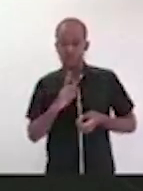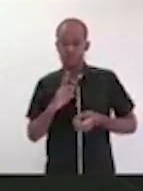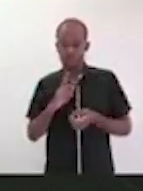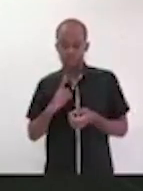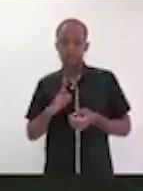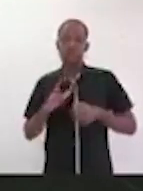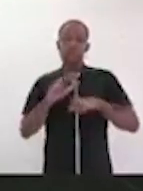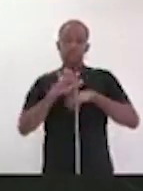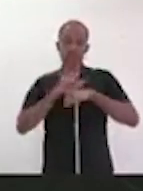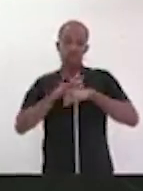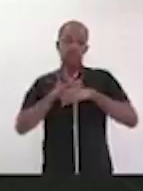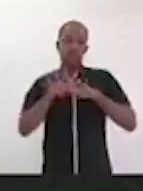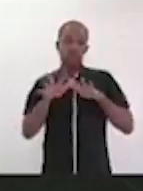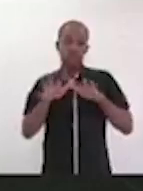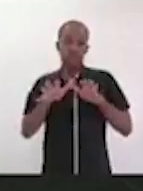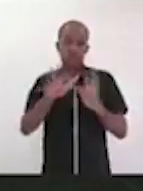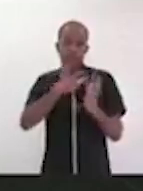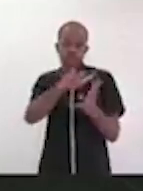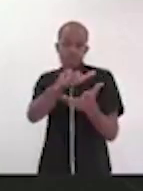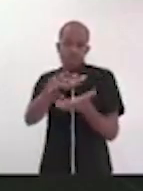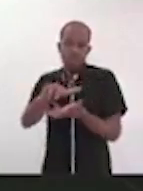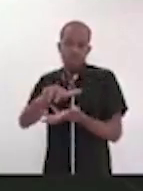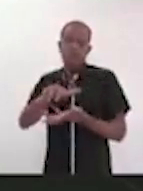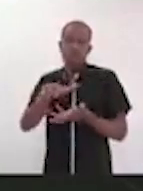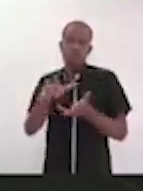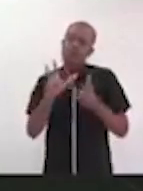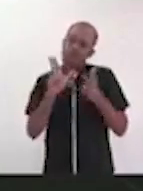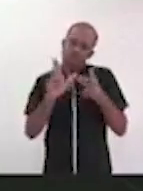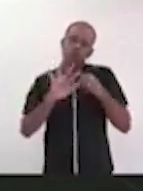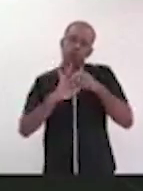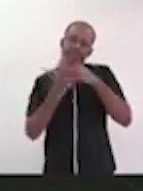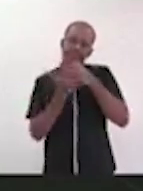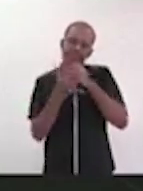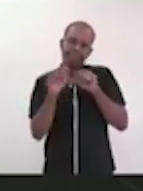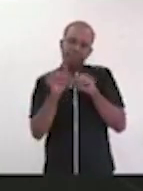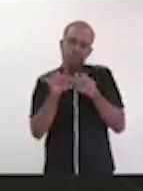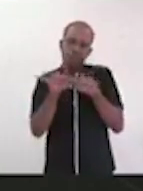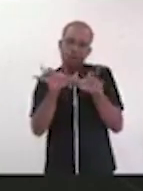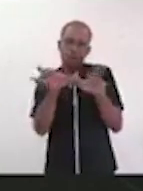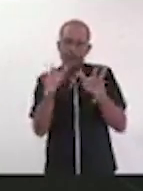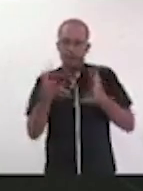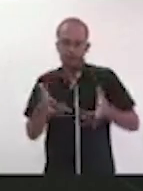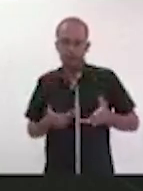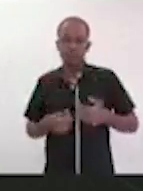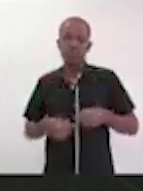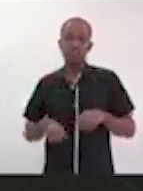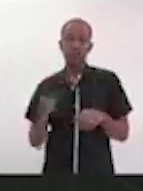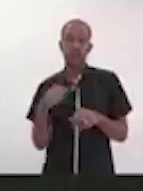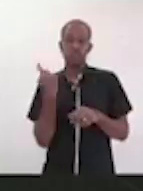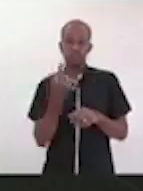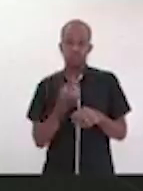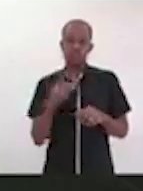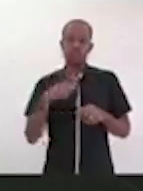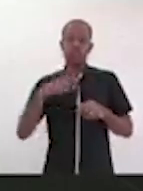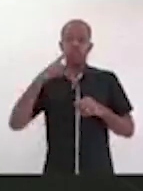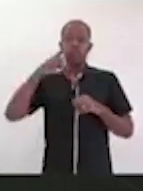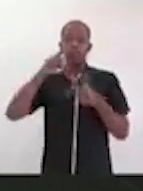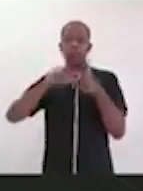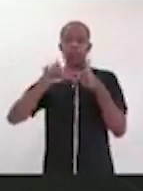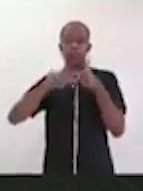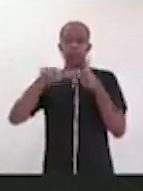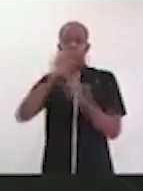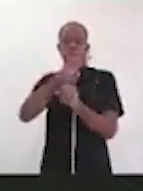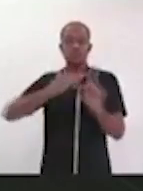pandemia sanitária como o coronavírus, estando ainda diante de uma crise social e econômica,